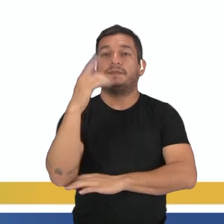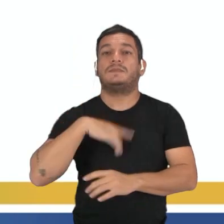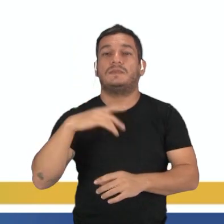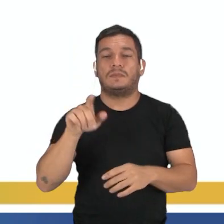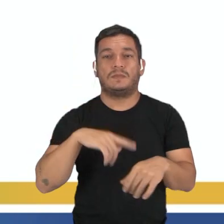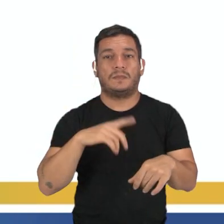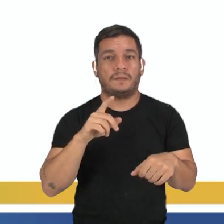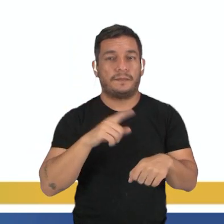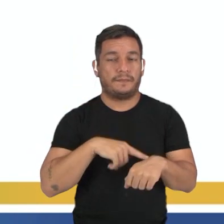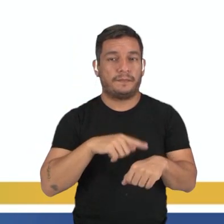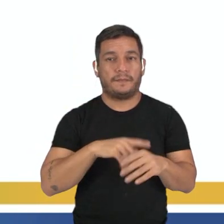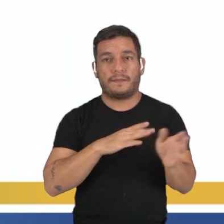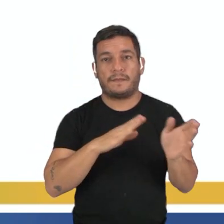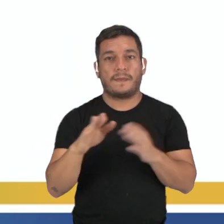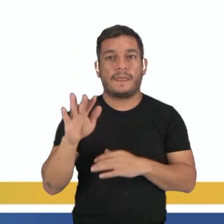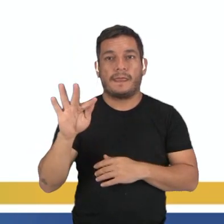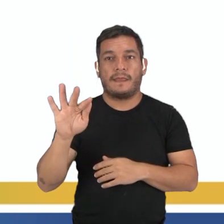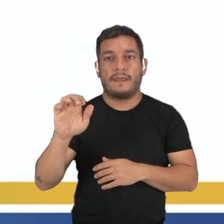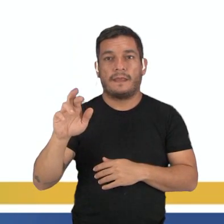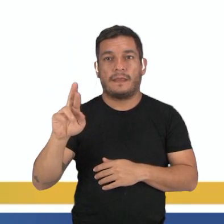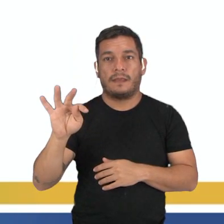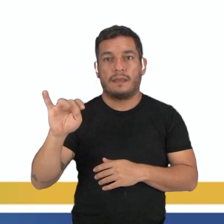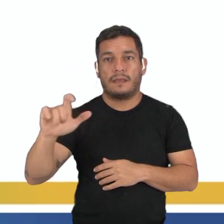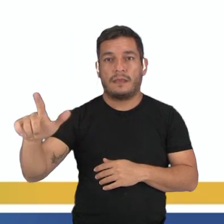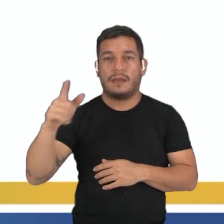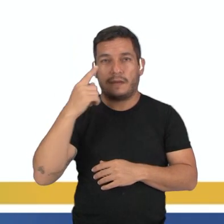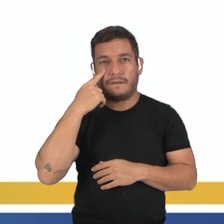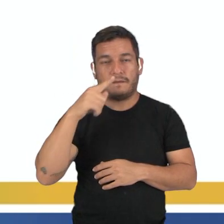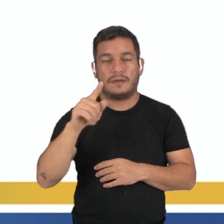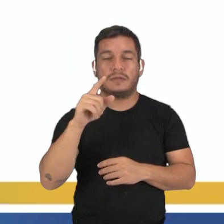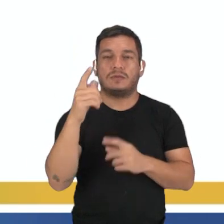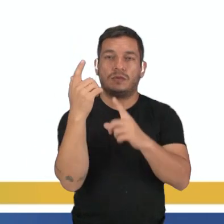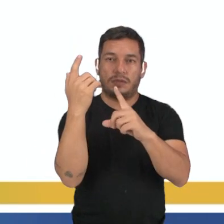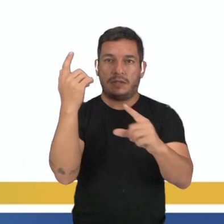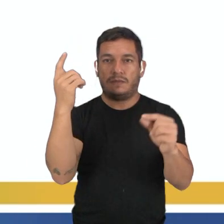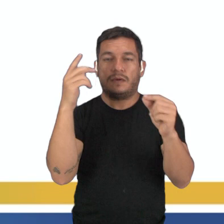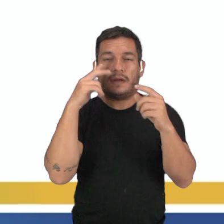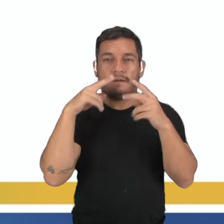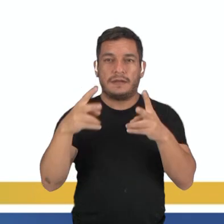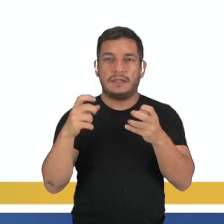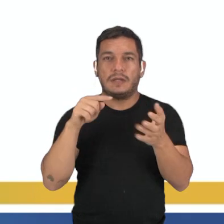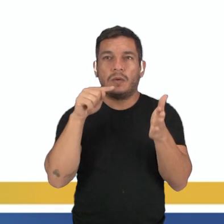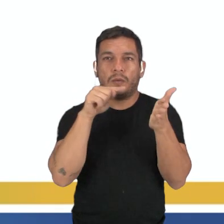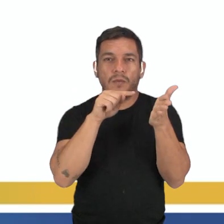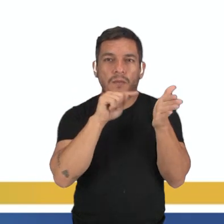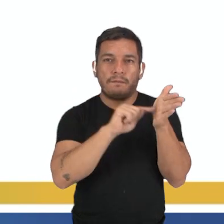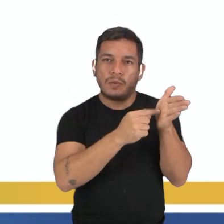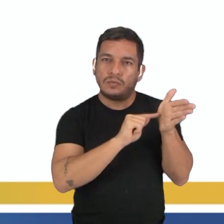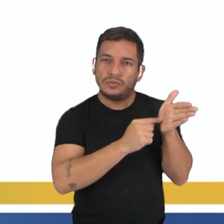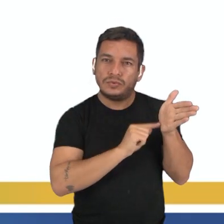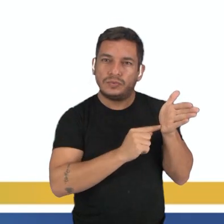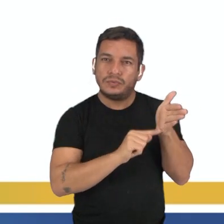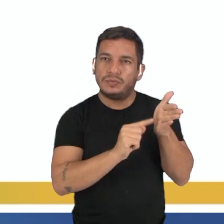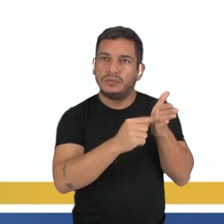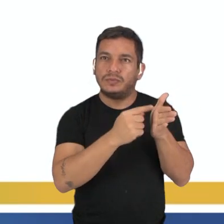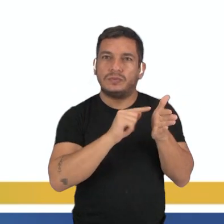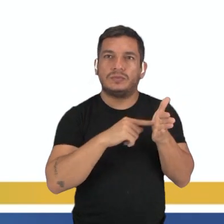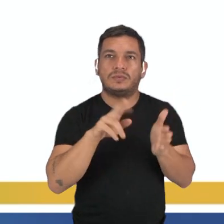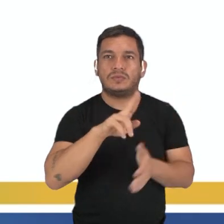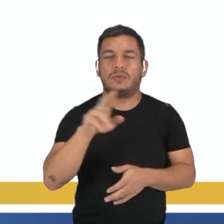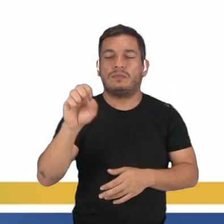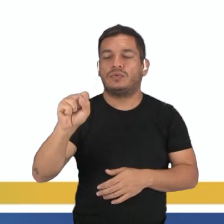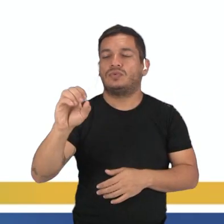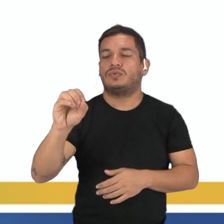fecho? Eu olhando nessas folhas, eu vou observar que às vezes tem alguns pontinhos. E esses pontinhos recebem os nomes de